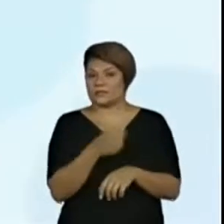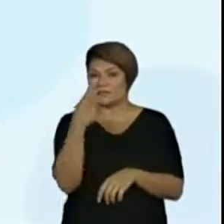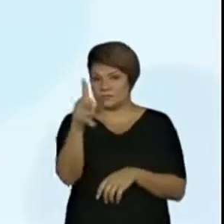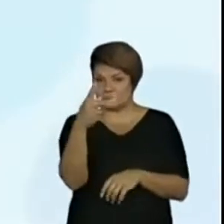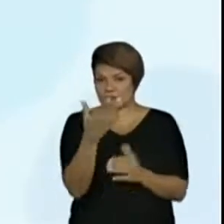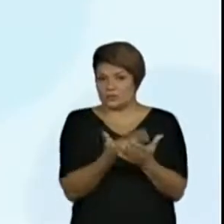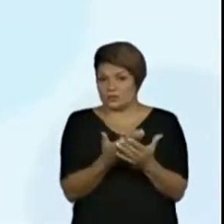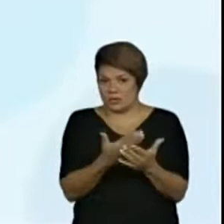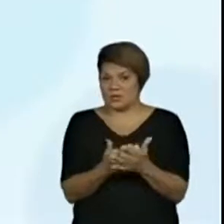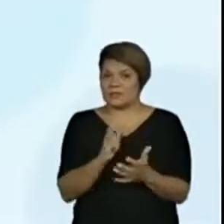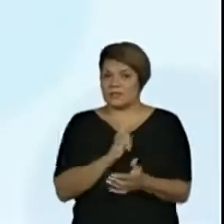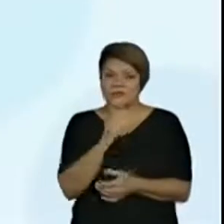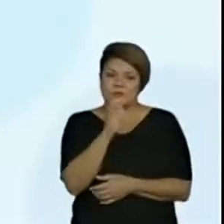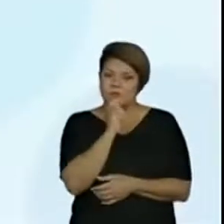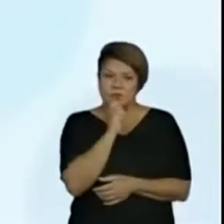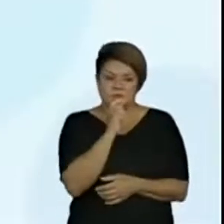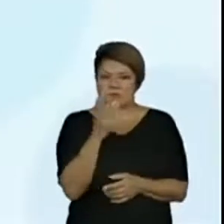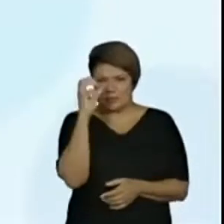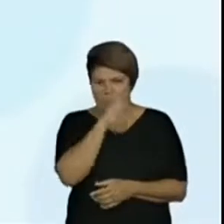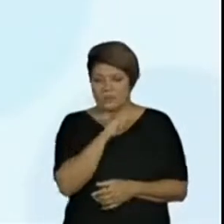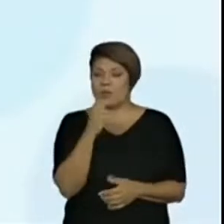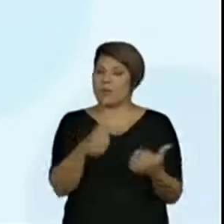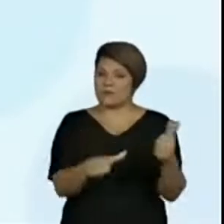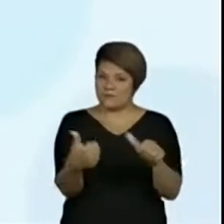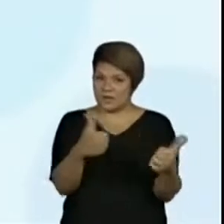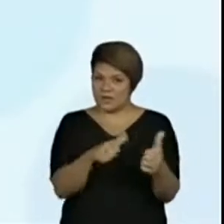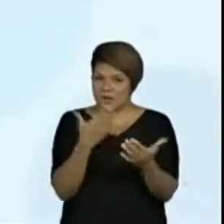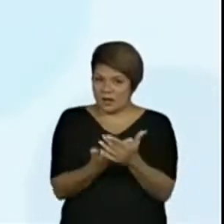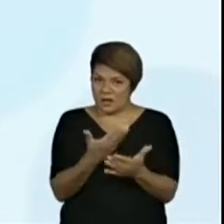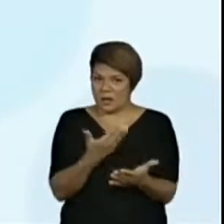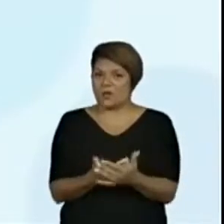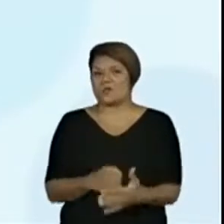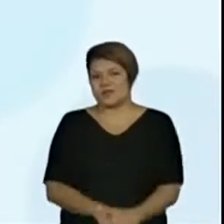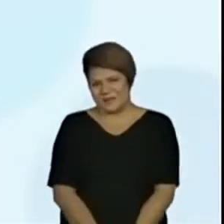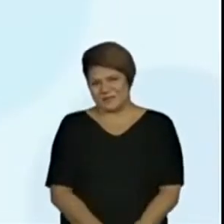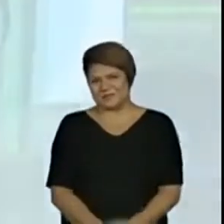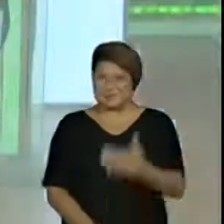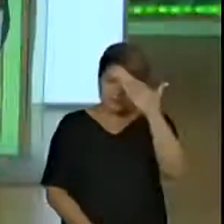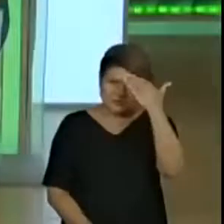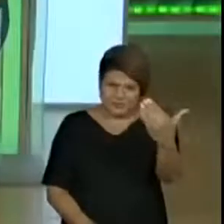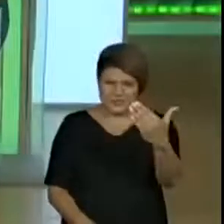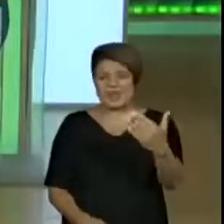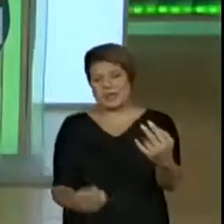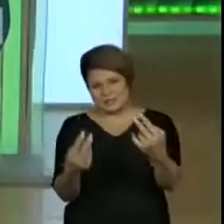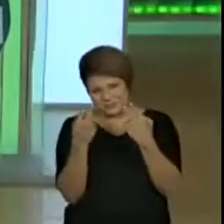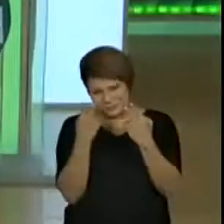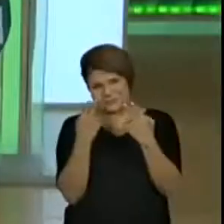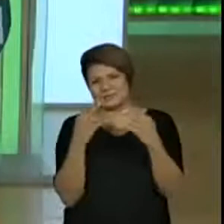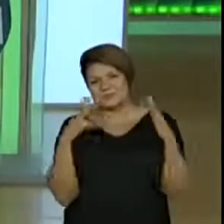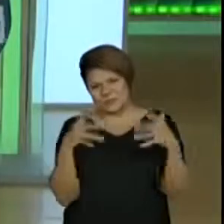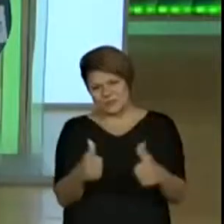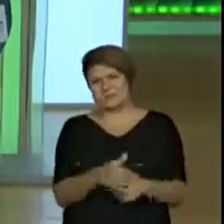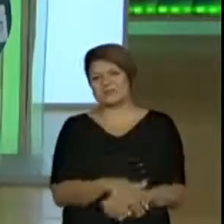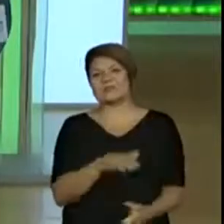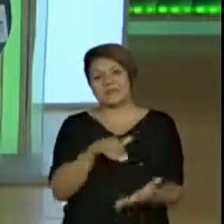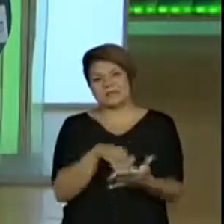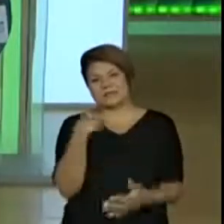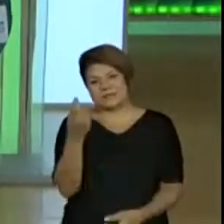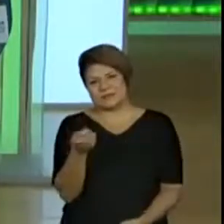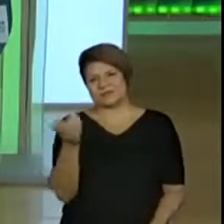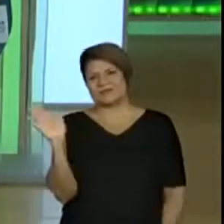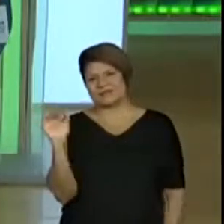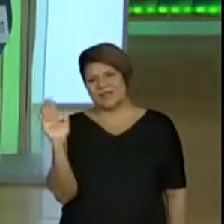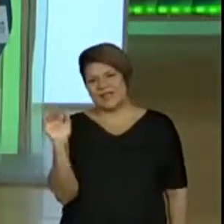tem, se você ainda não aprendeu, avaliem a nossa aula. Muito obrigada pela presença de todos e até mais.